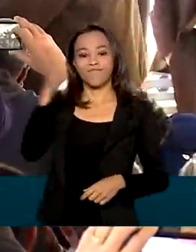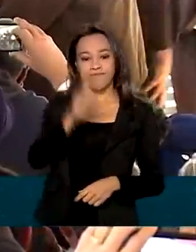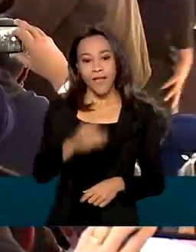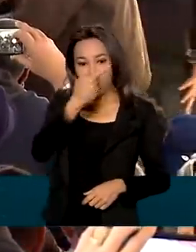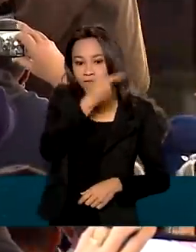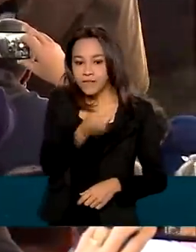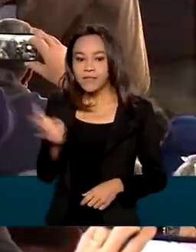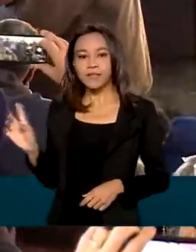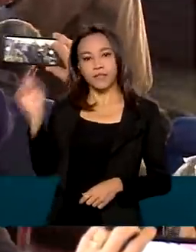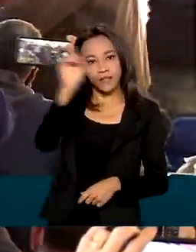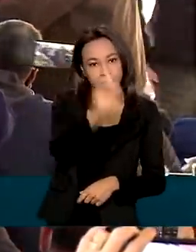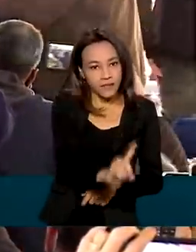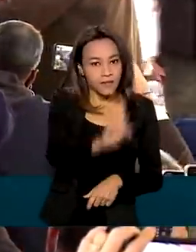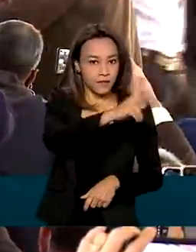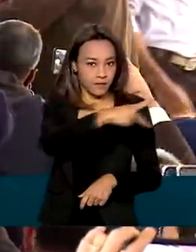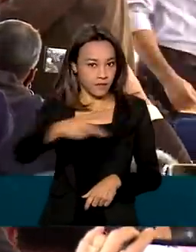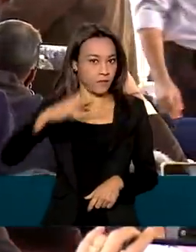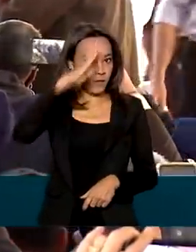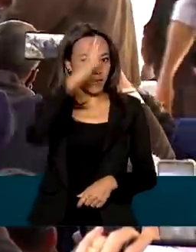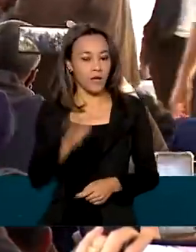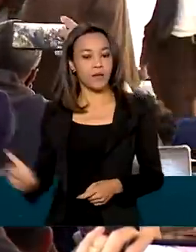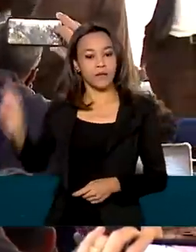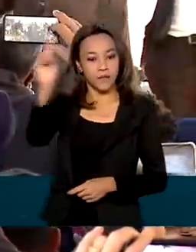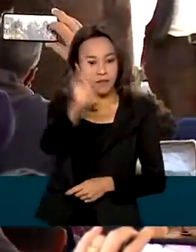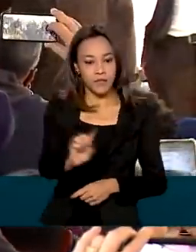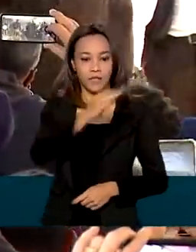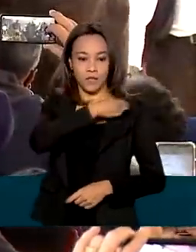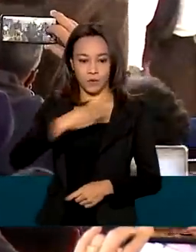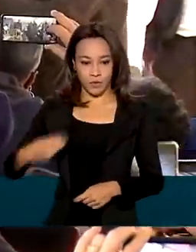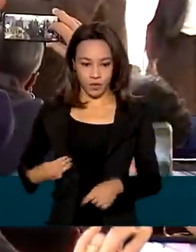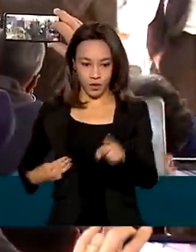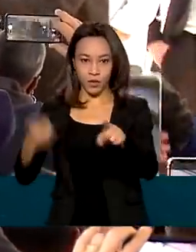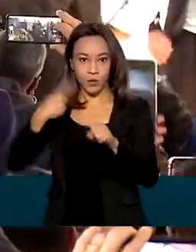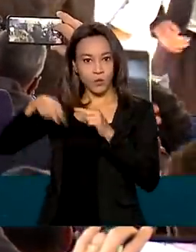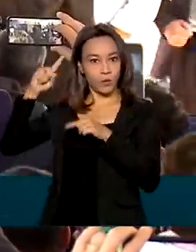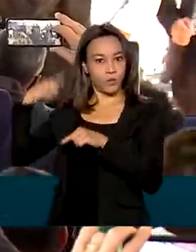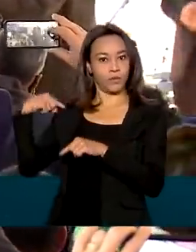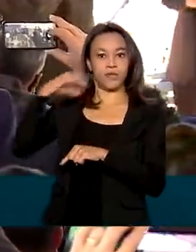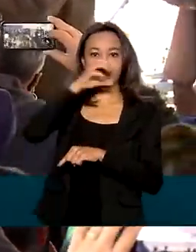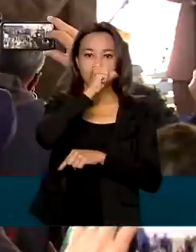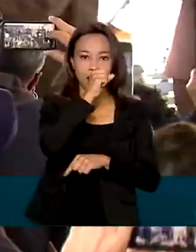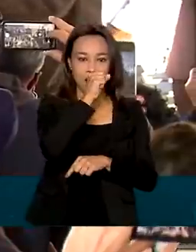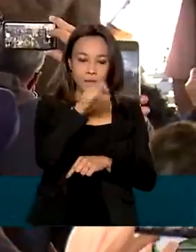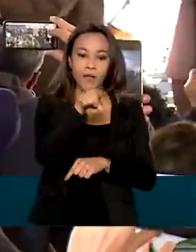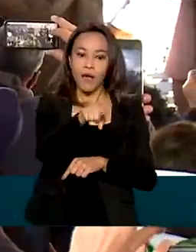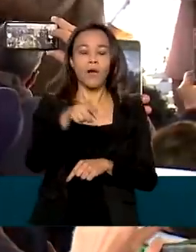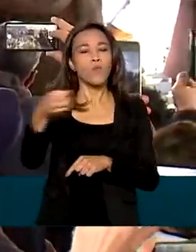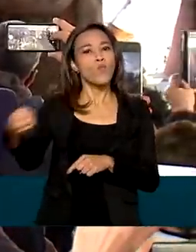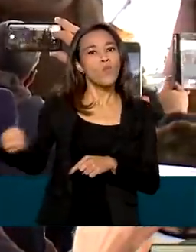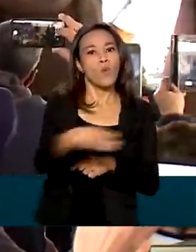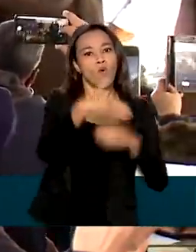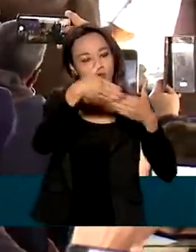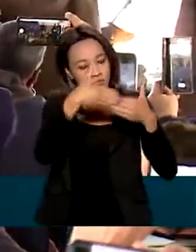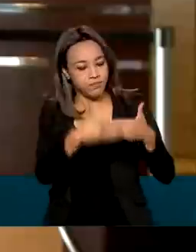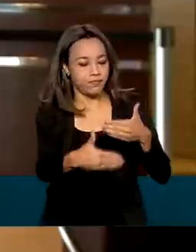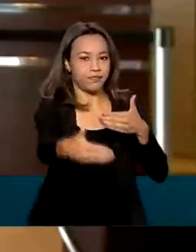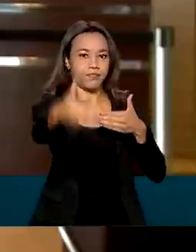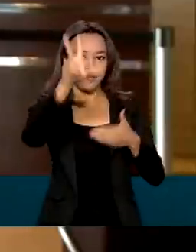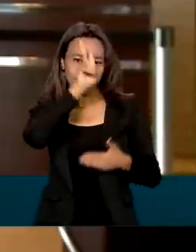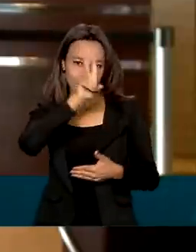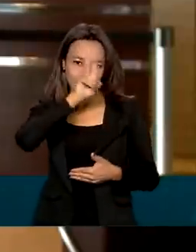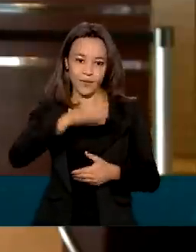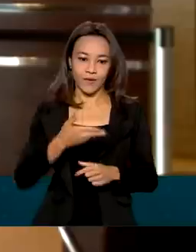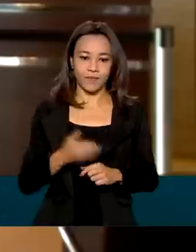presidente Jair Bolsonaro e do ministro Marcelo Queiroga, no último sábado, marca uma nova etapa nessa história.